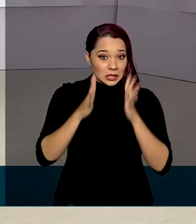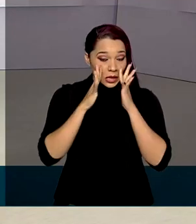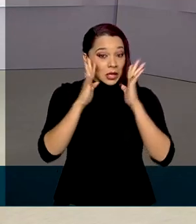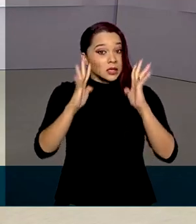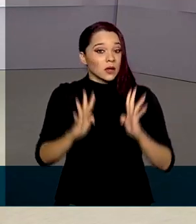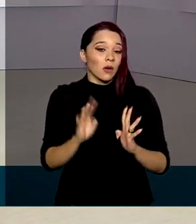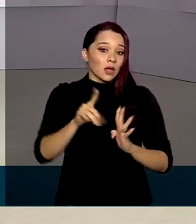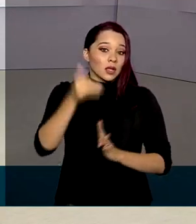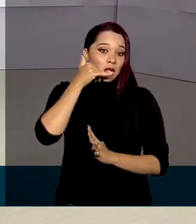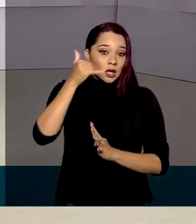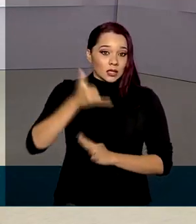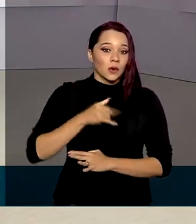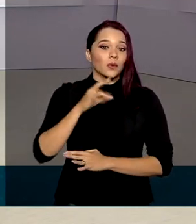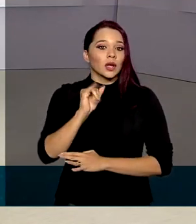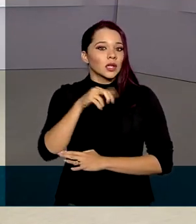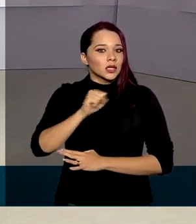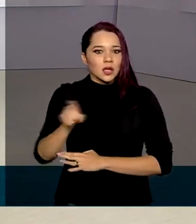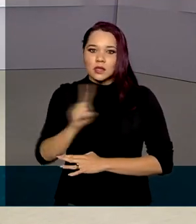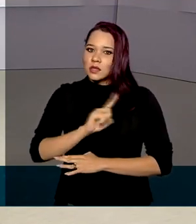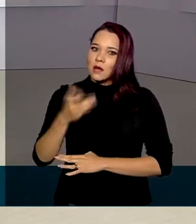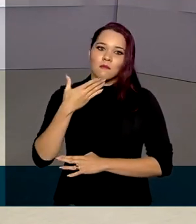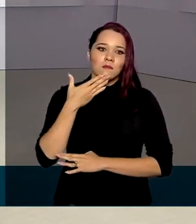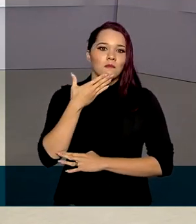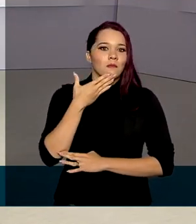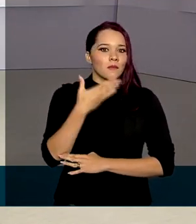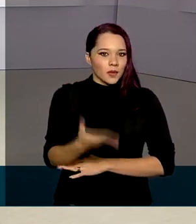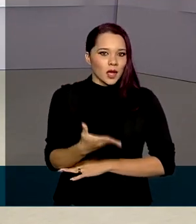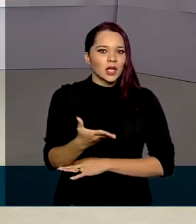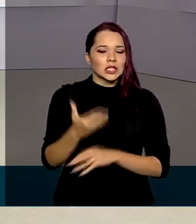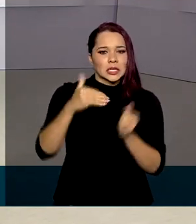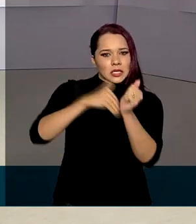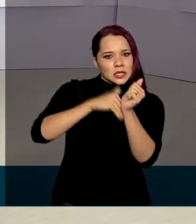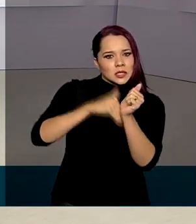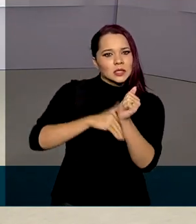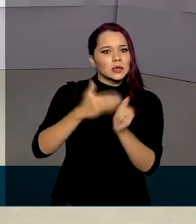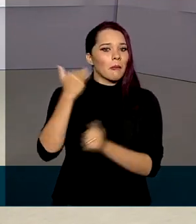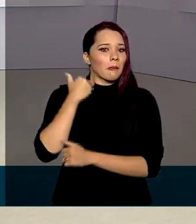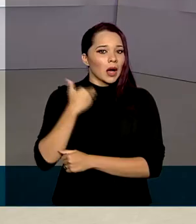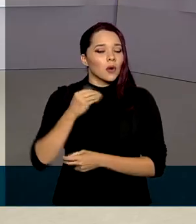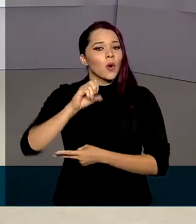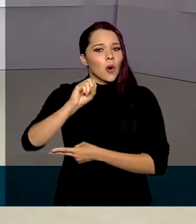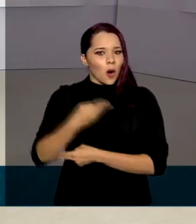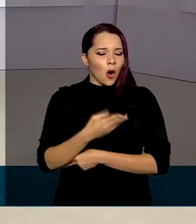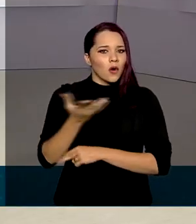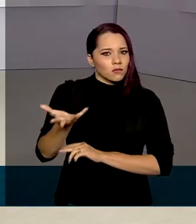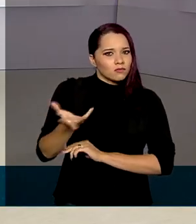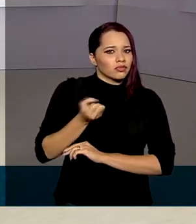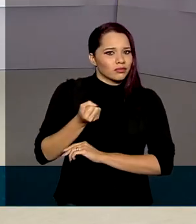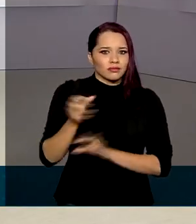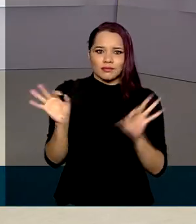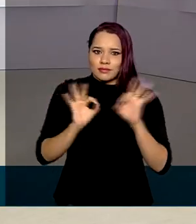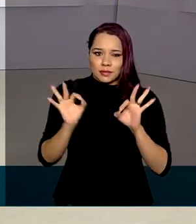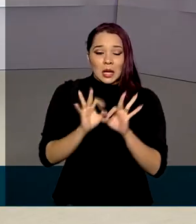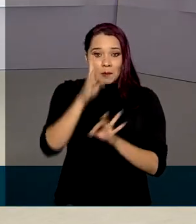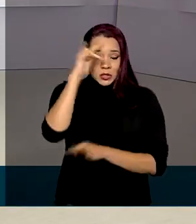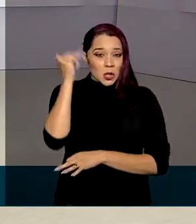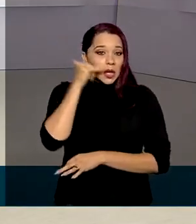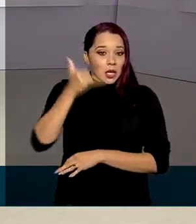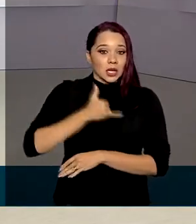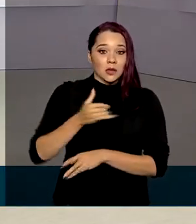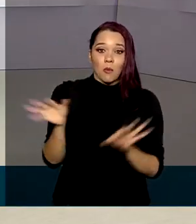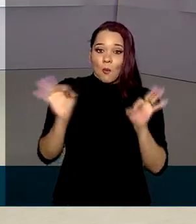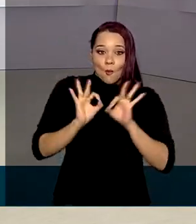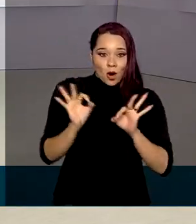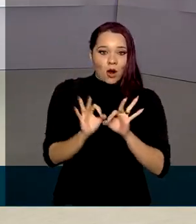Nessas ligações, o INSS não solicita aos segurados dados bancários ou de benefício. O segurado que não receber a